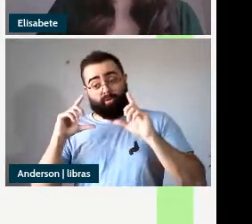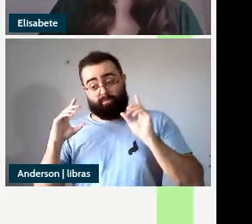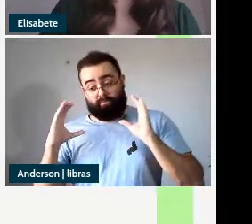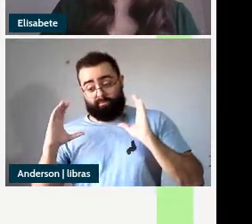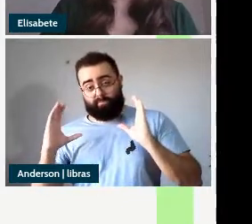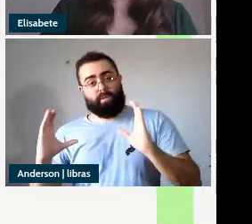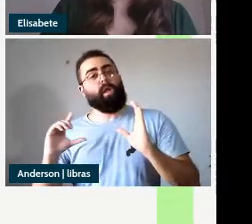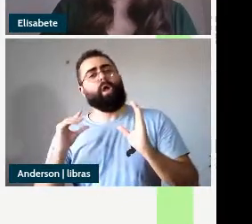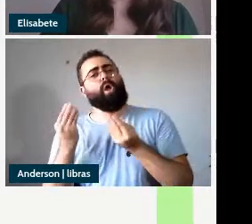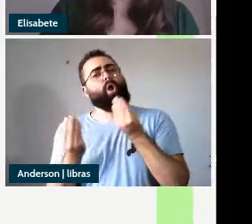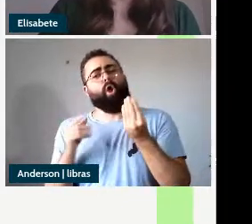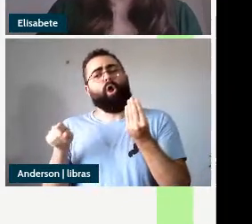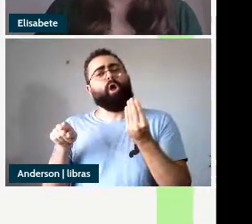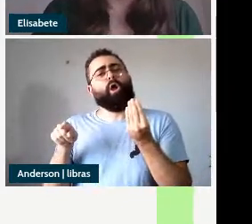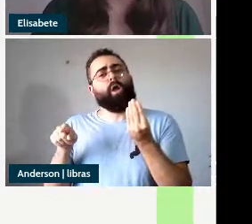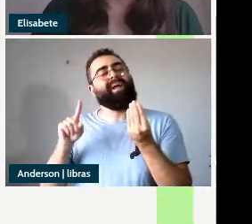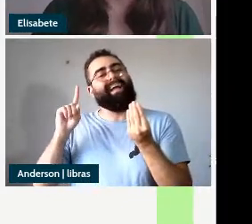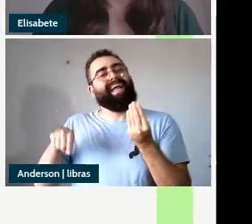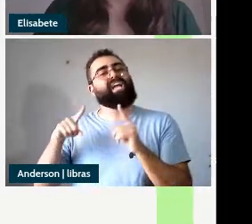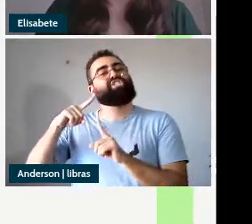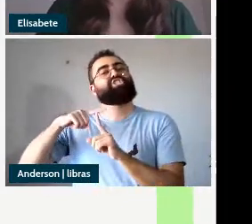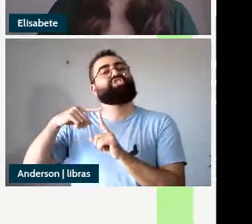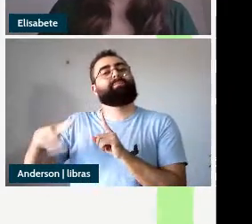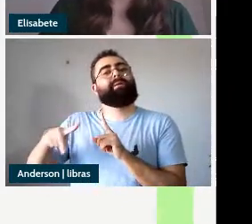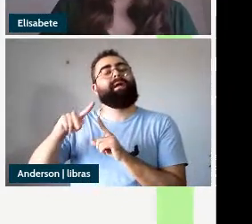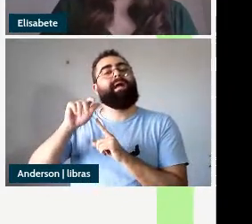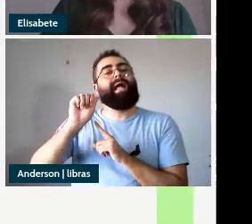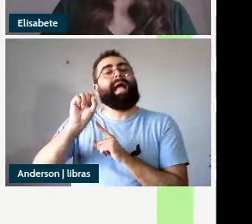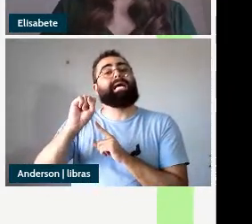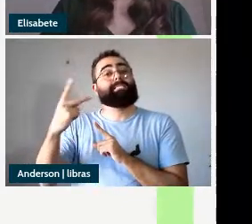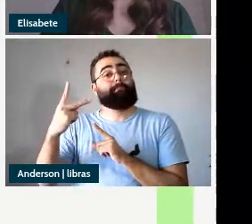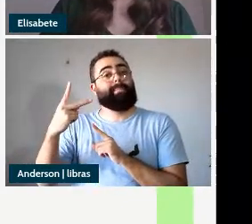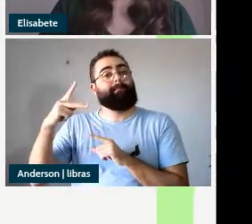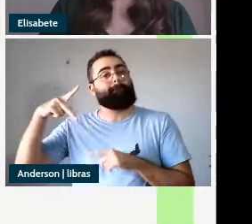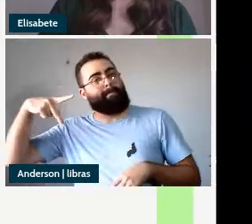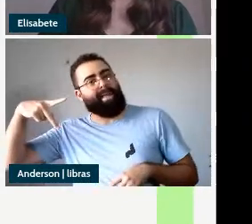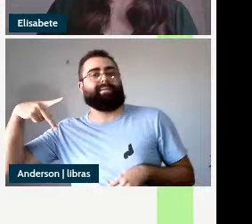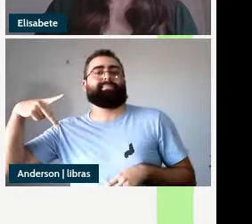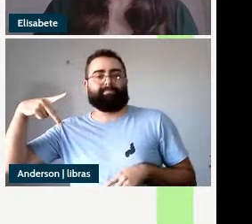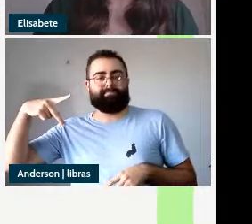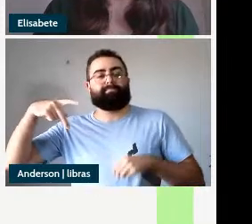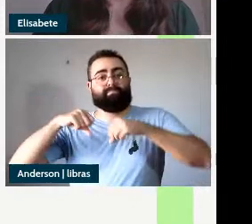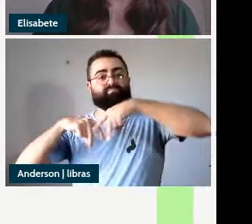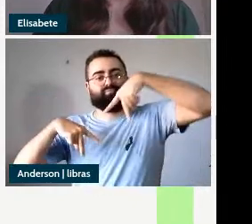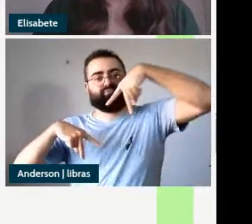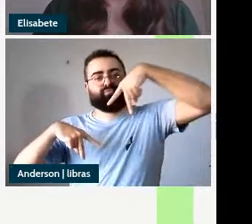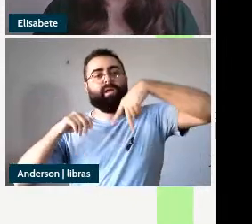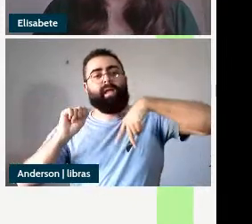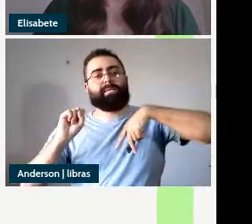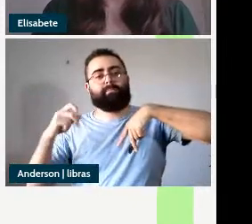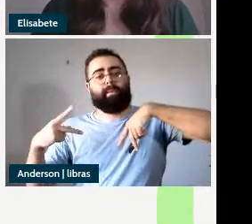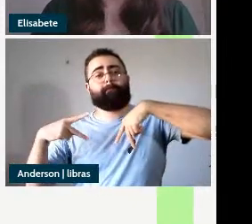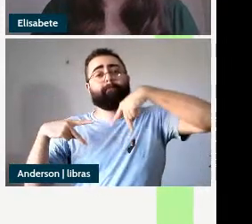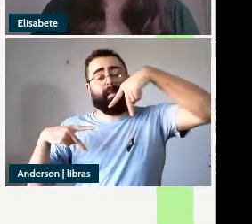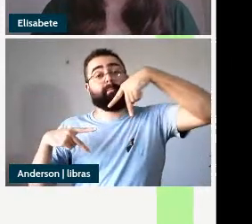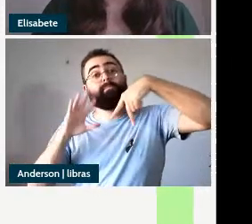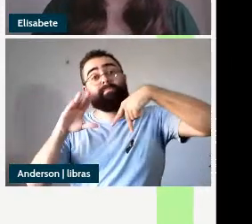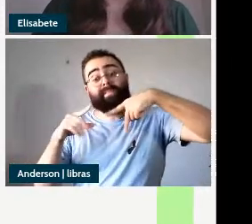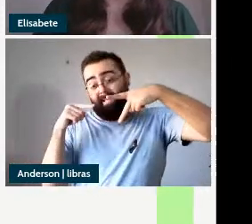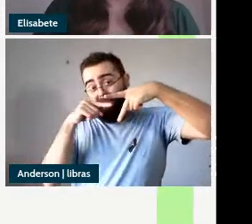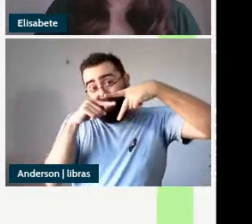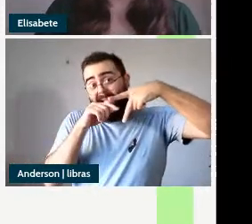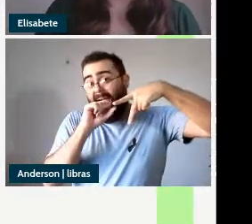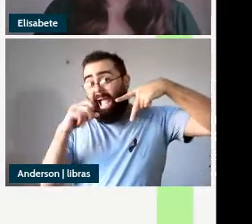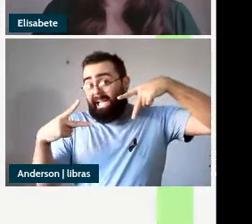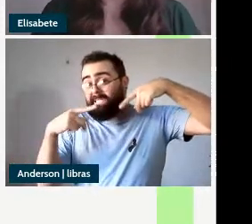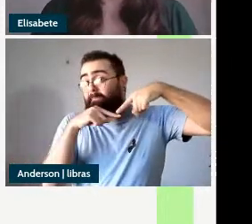uma projeção funcional uma categoria funcional de modo que o núcleo ASP é considerado uma categoria